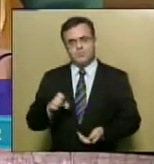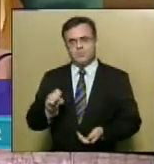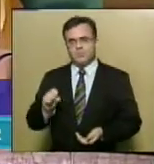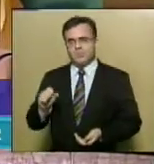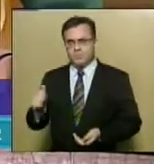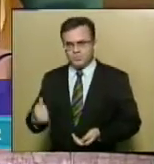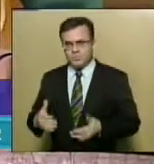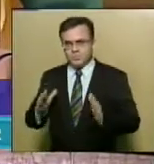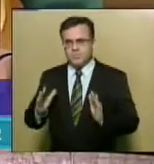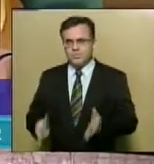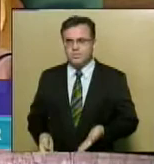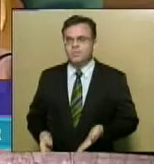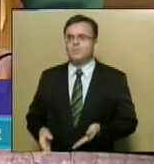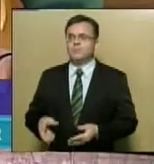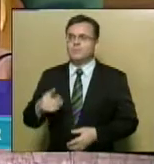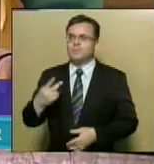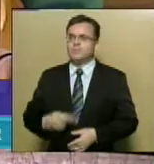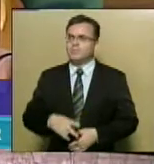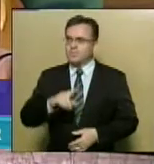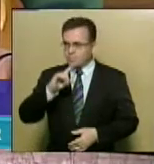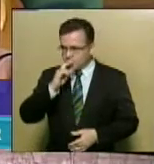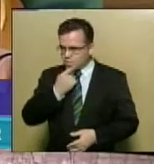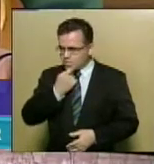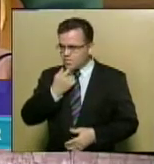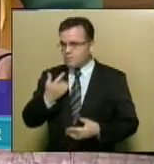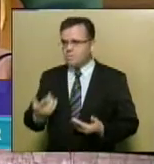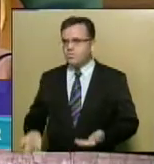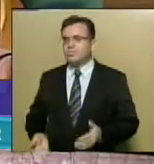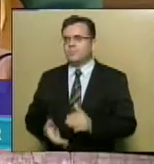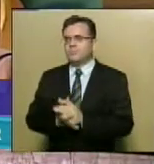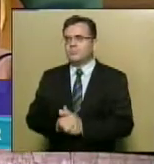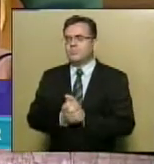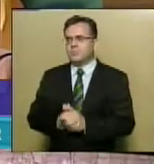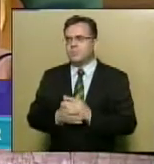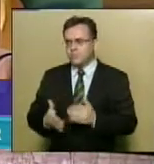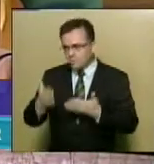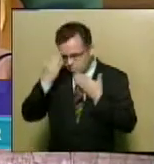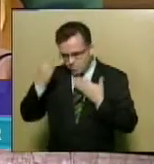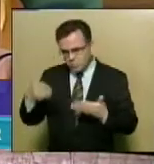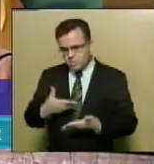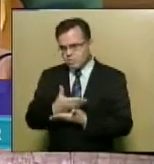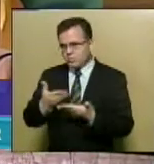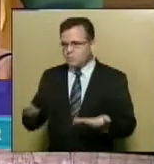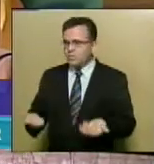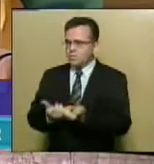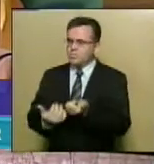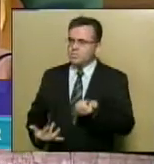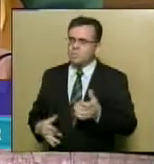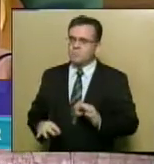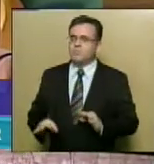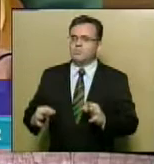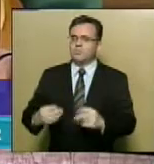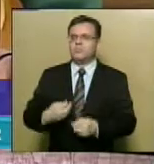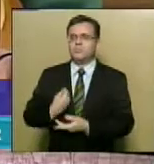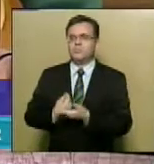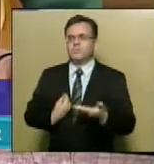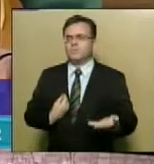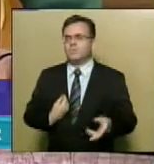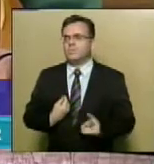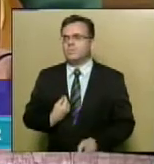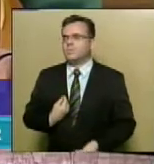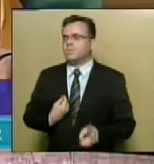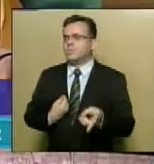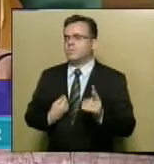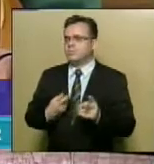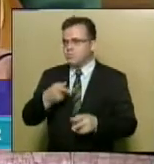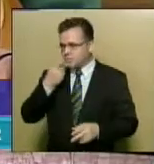bispo metropolitano de Aracaju, ocupou a tribuna, cumprimentando e agradecendo a mesa, aos deputados e todos os presentes. Continuando,